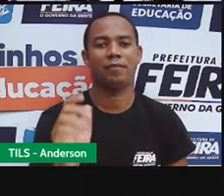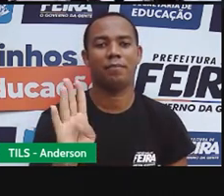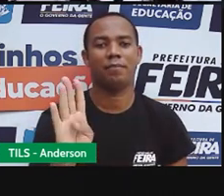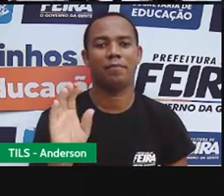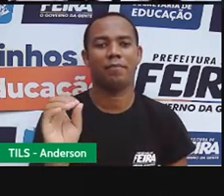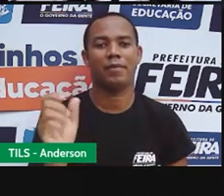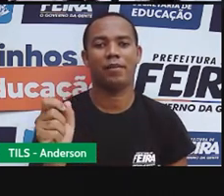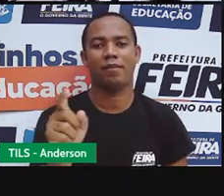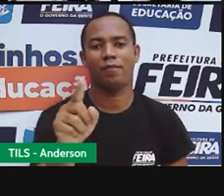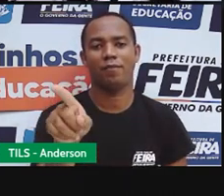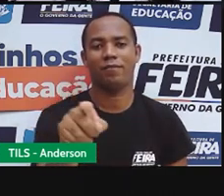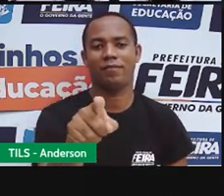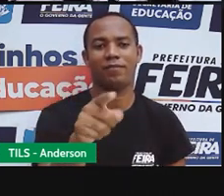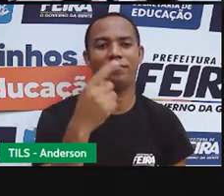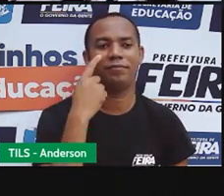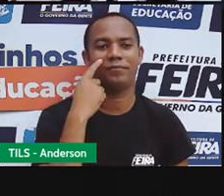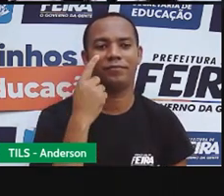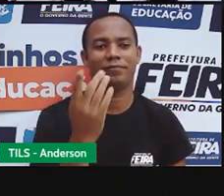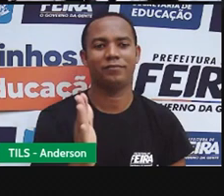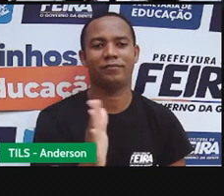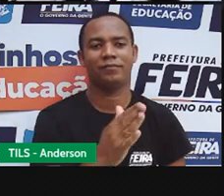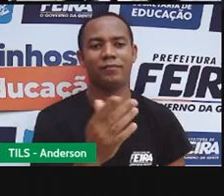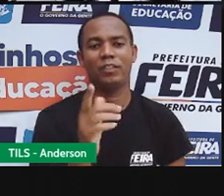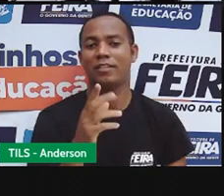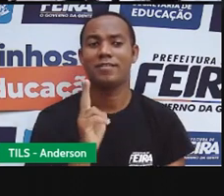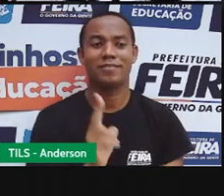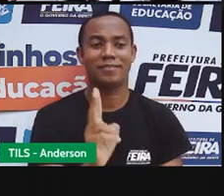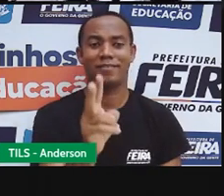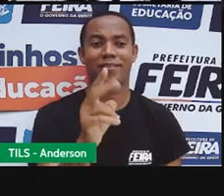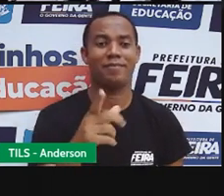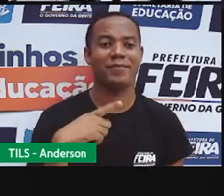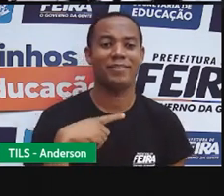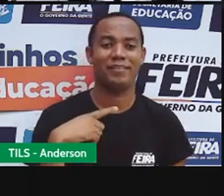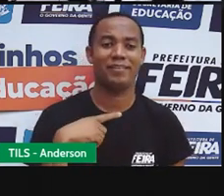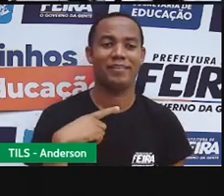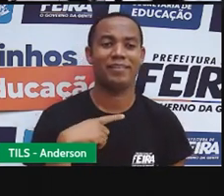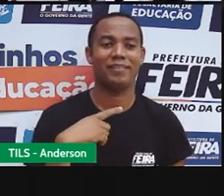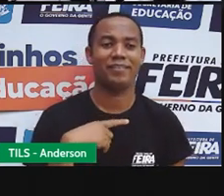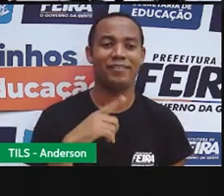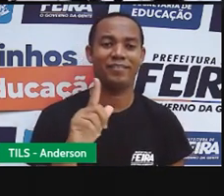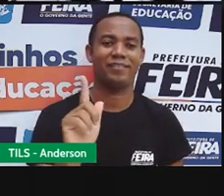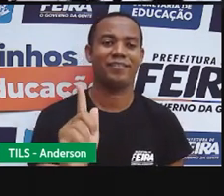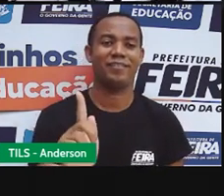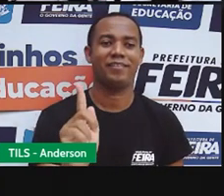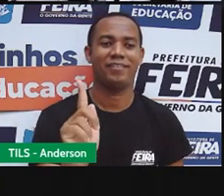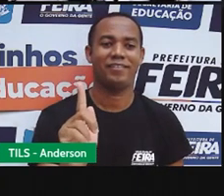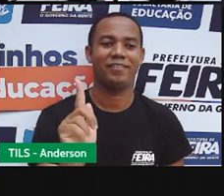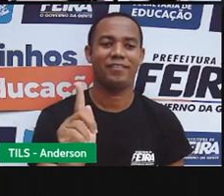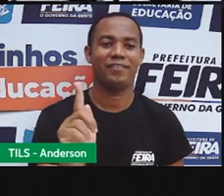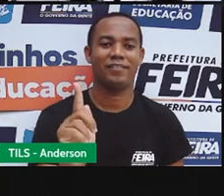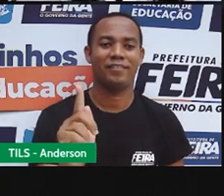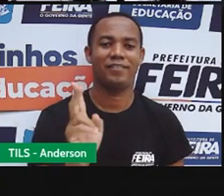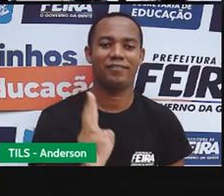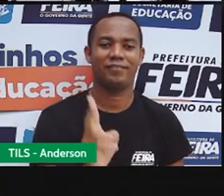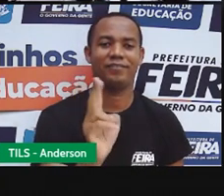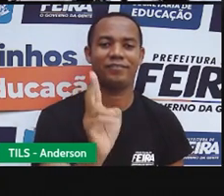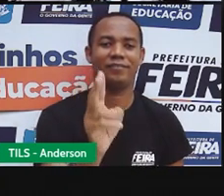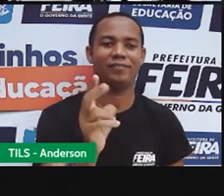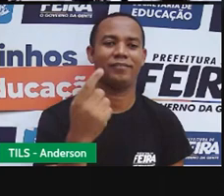Madagascar, Nigéria, Togo e Uganda. Olha.